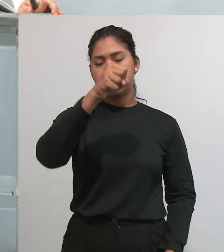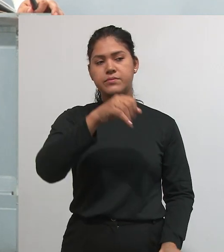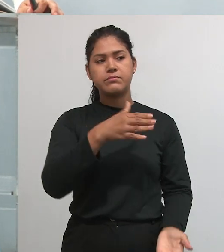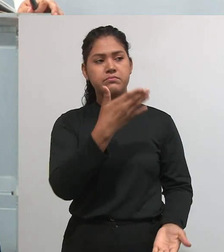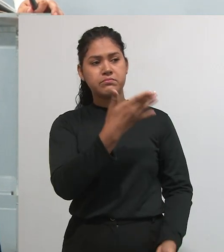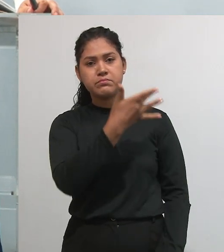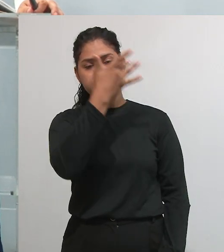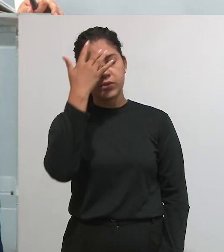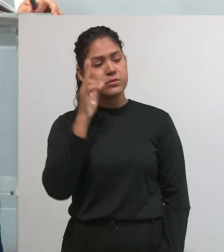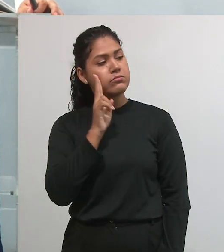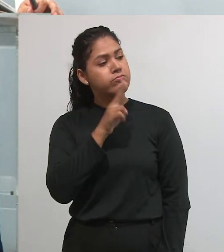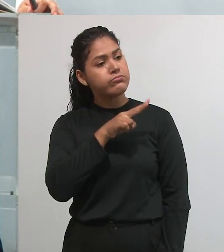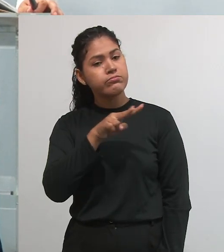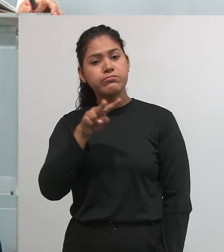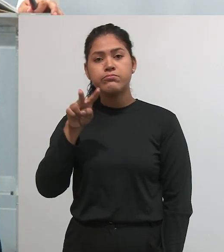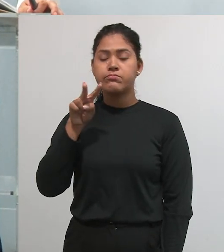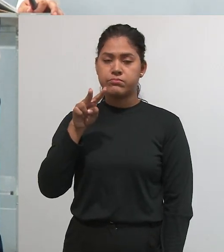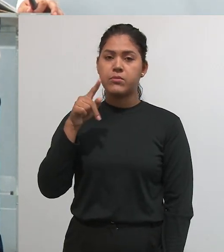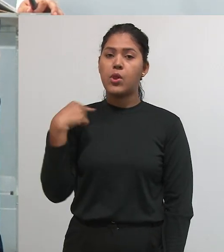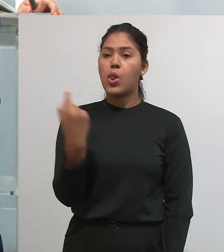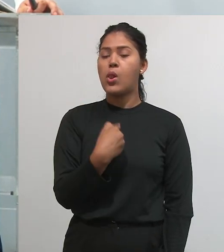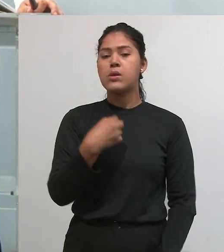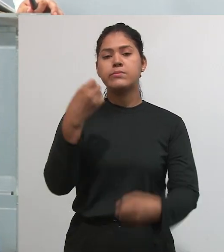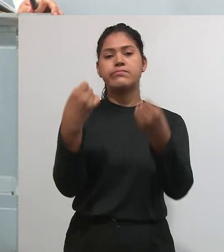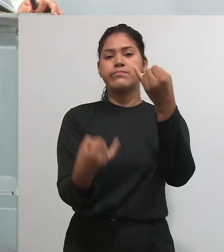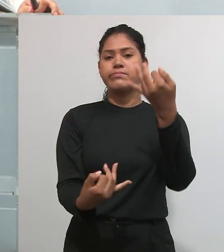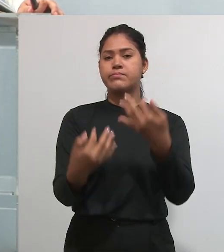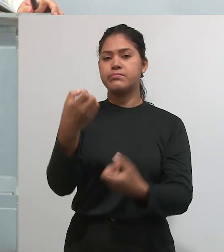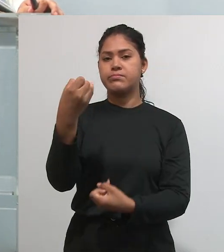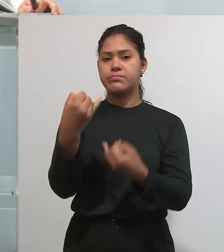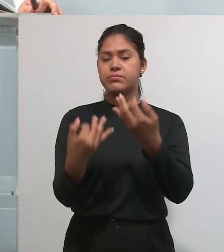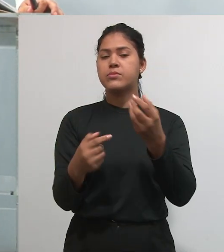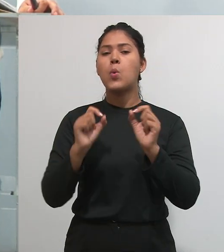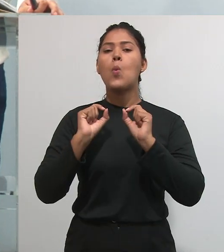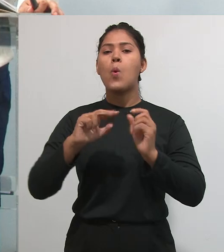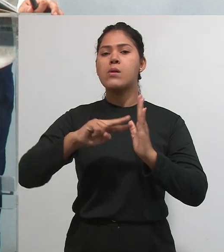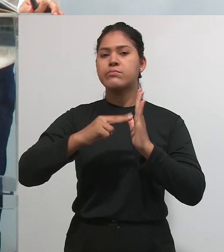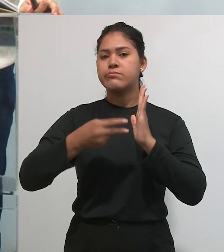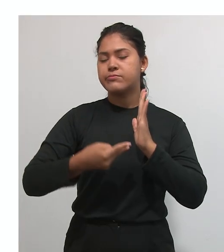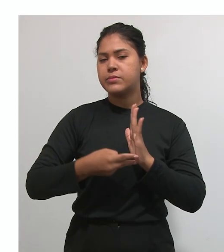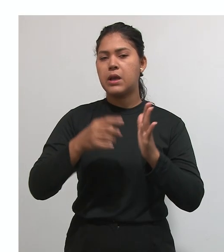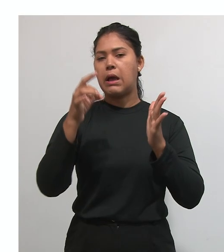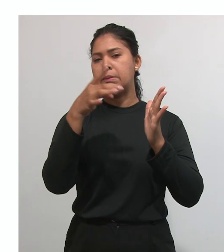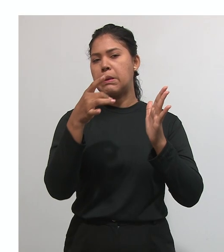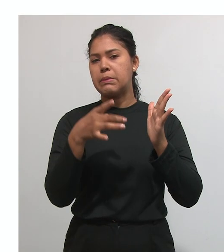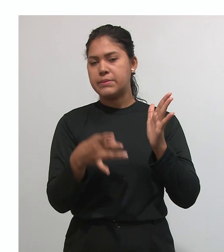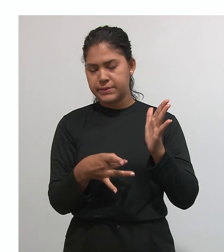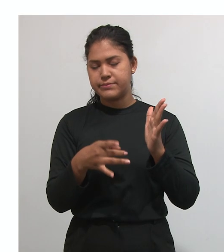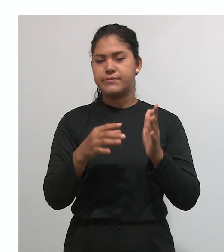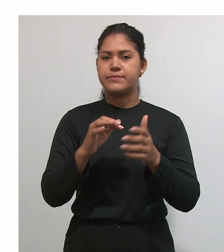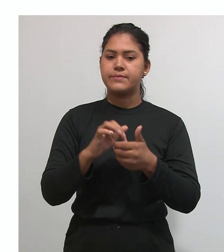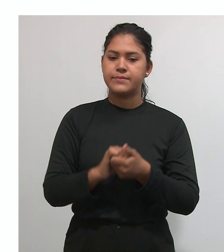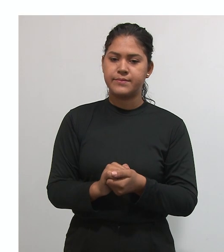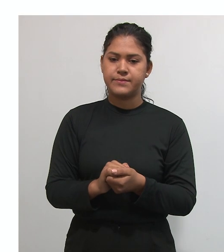pessoas vão passando e a gente vai explicando sobre a nossa pesquisa através daquele pôster científico. Uma